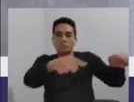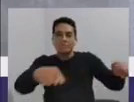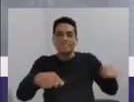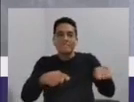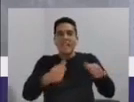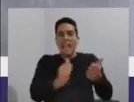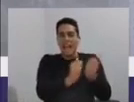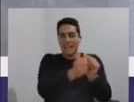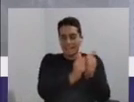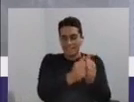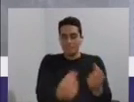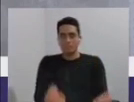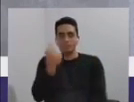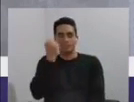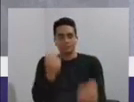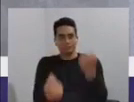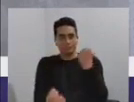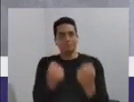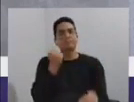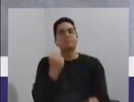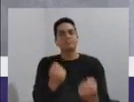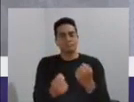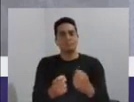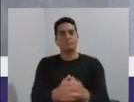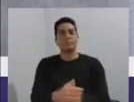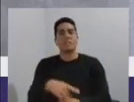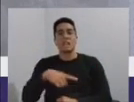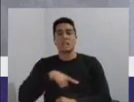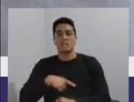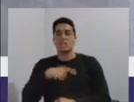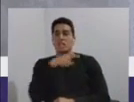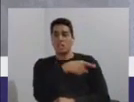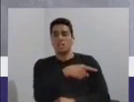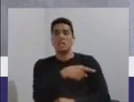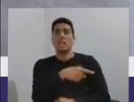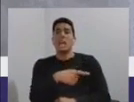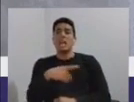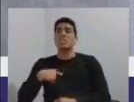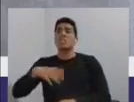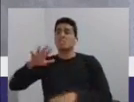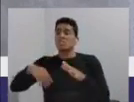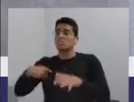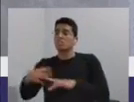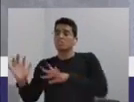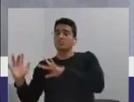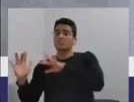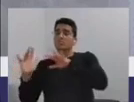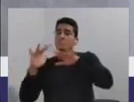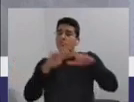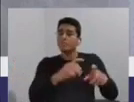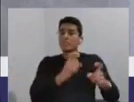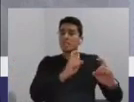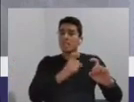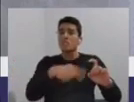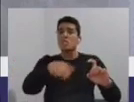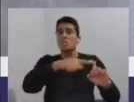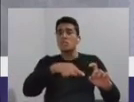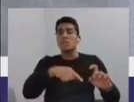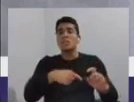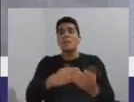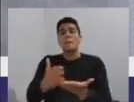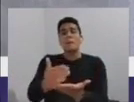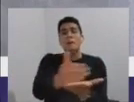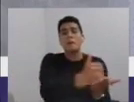Coab 1, a qual eles se reúnem lá, eles arrecadam alimento,